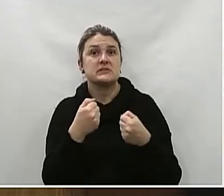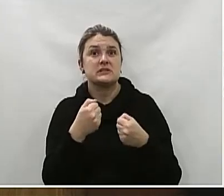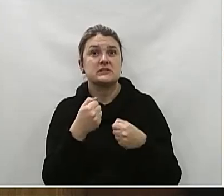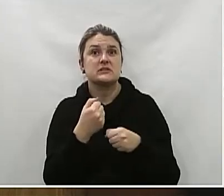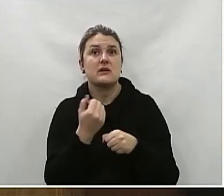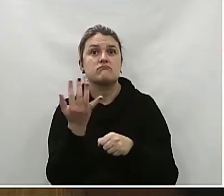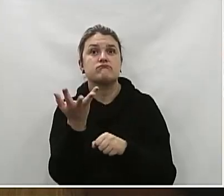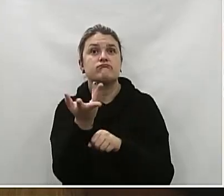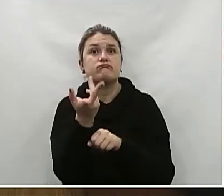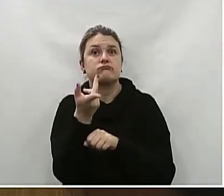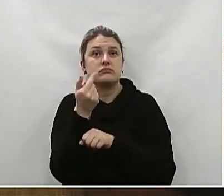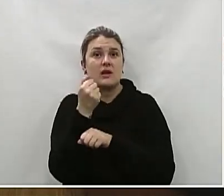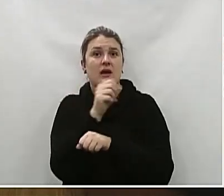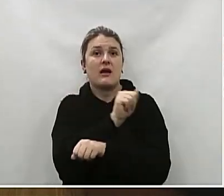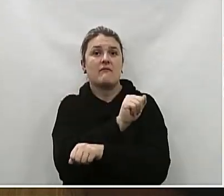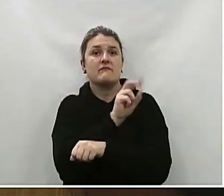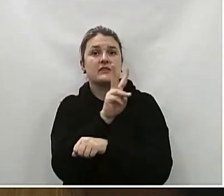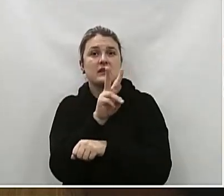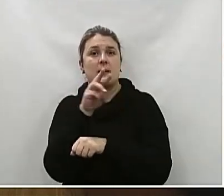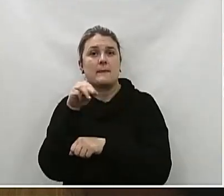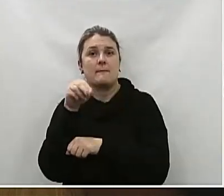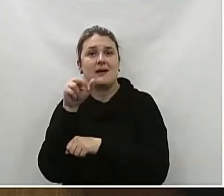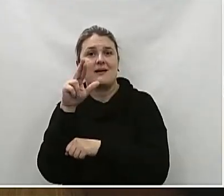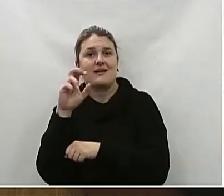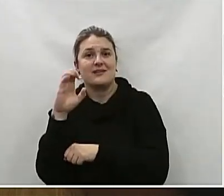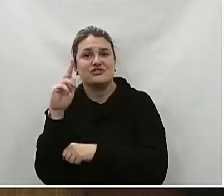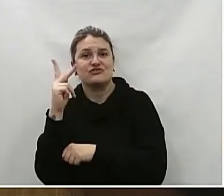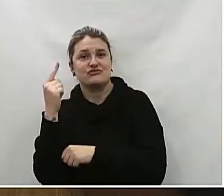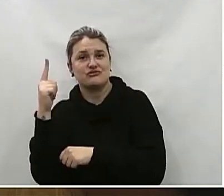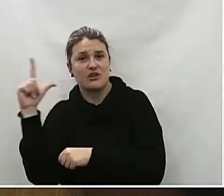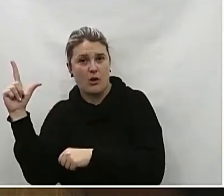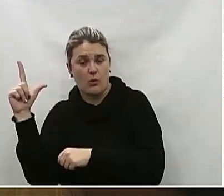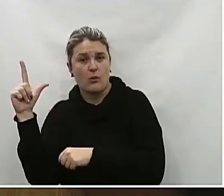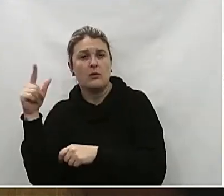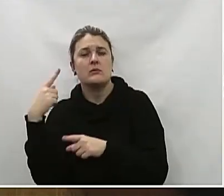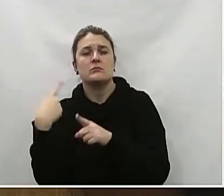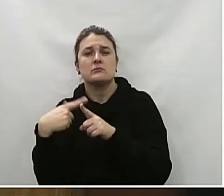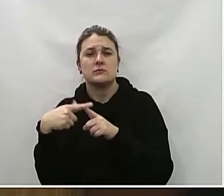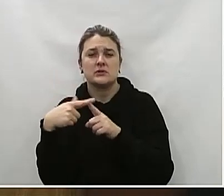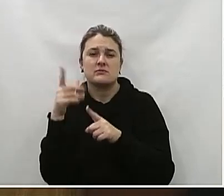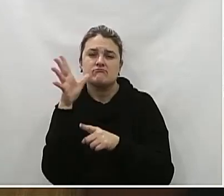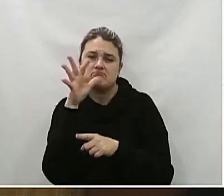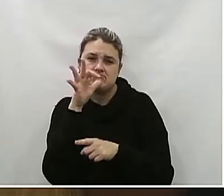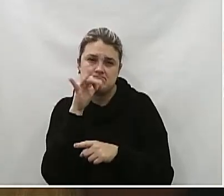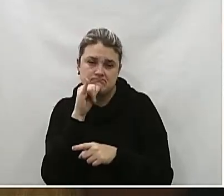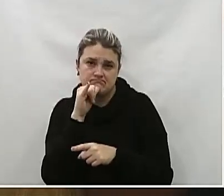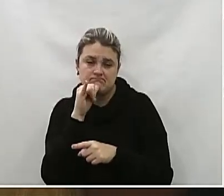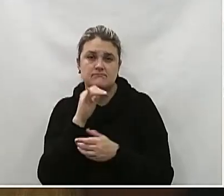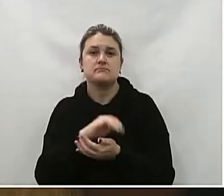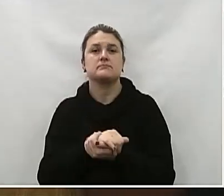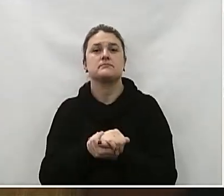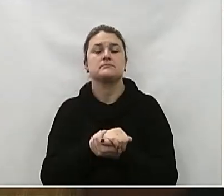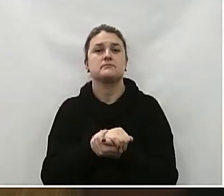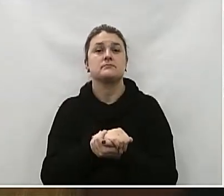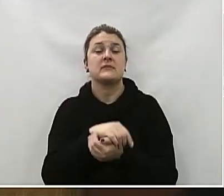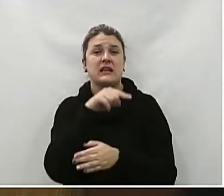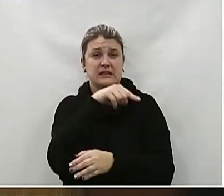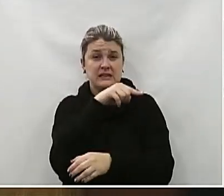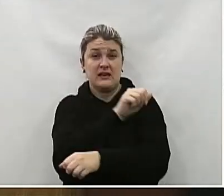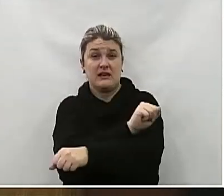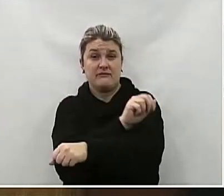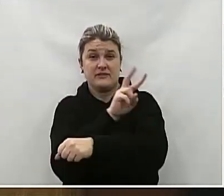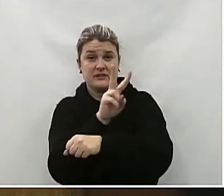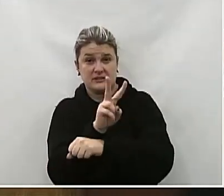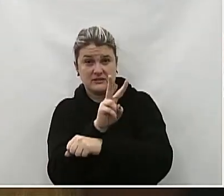máxima da Avenida Marechal Deodoro Situada no bairro Rocio em União da Vitória Justificativa A Avenida